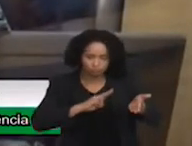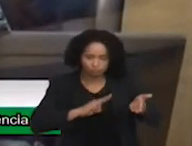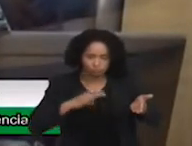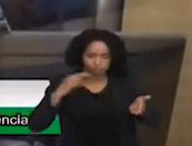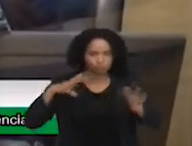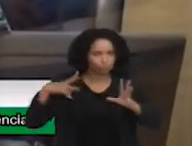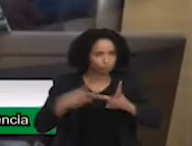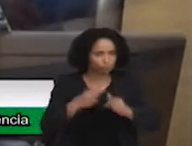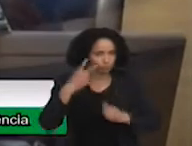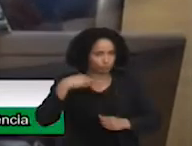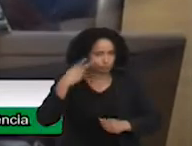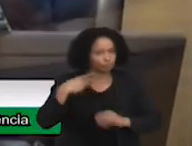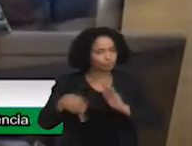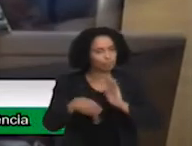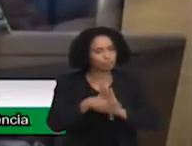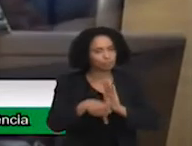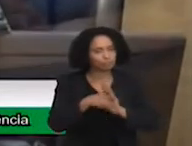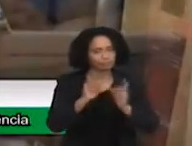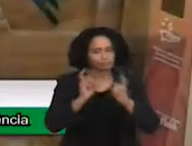audiência pública.